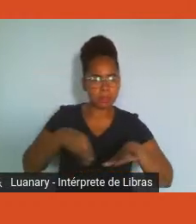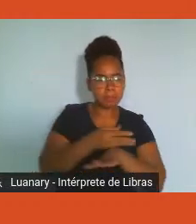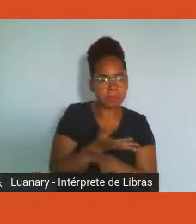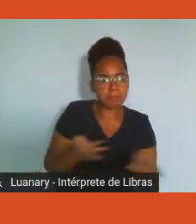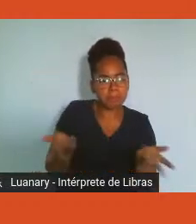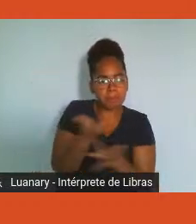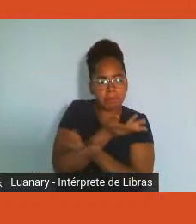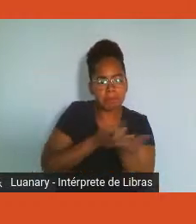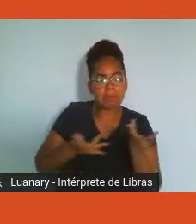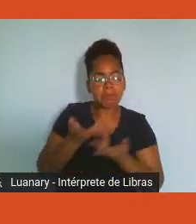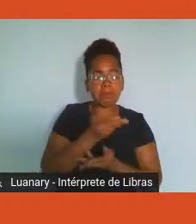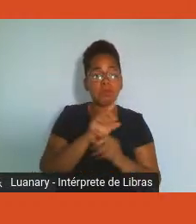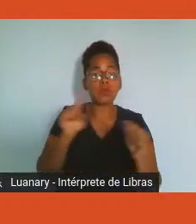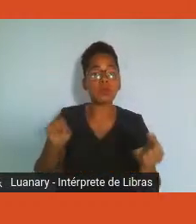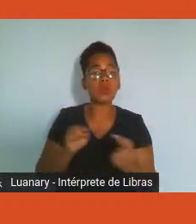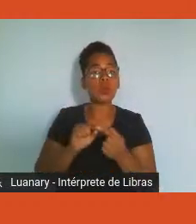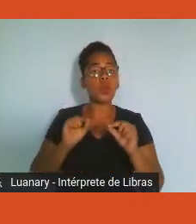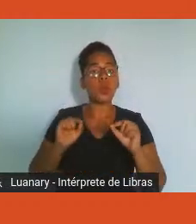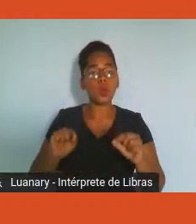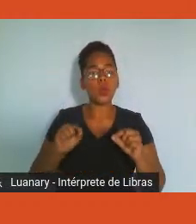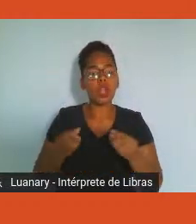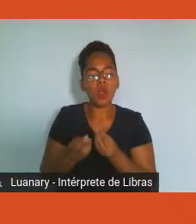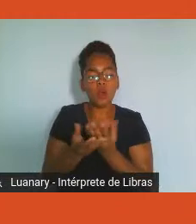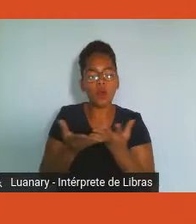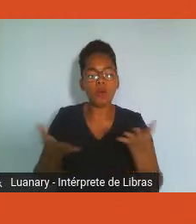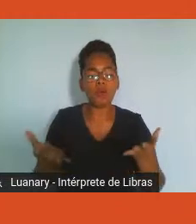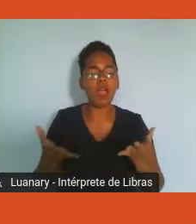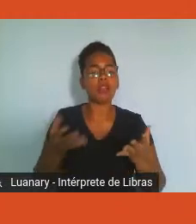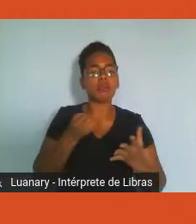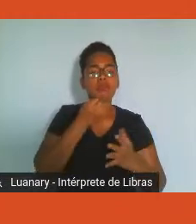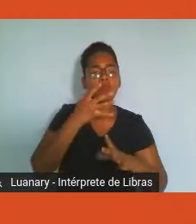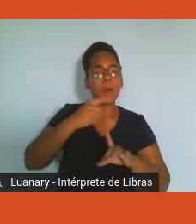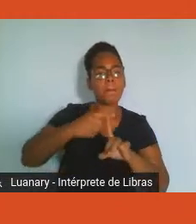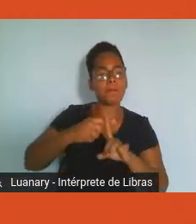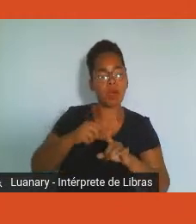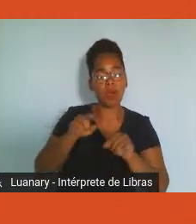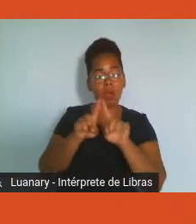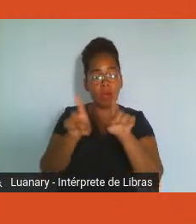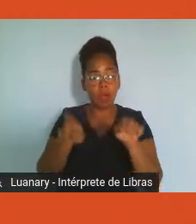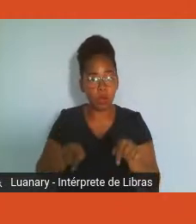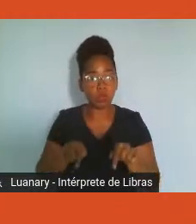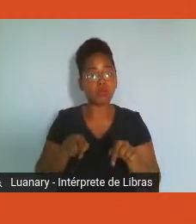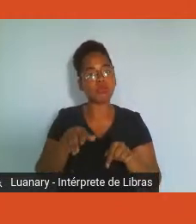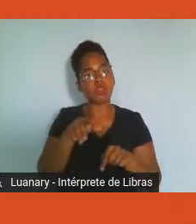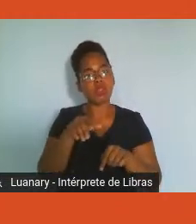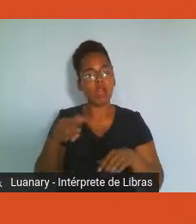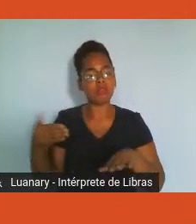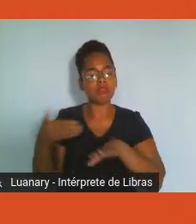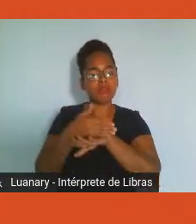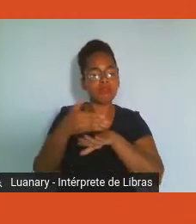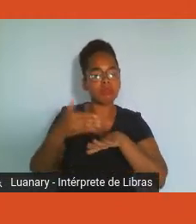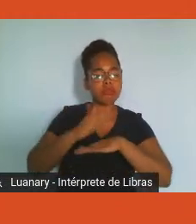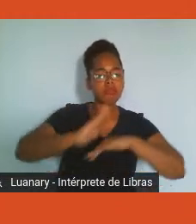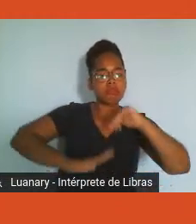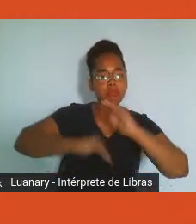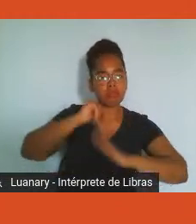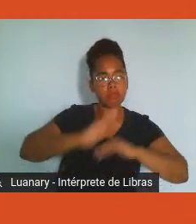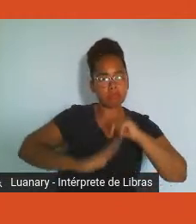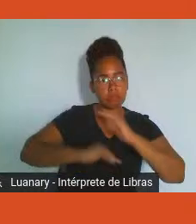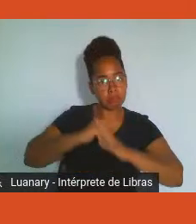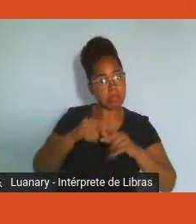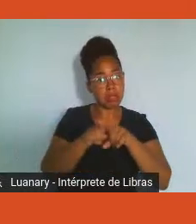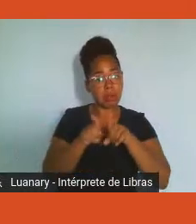são os trabalhadores que passam a ter acesso e conhecem as atividades que o Sesc promove para ele e seus dependentes.